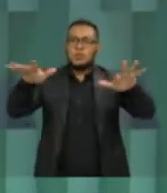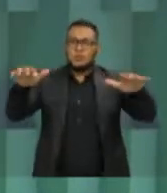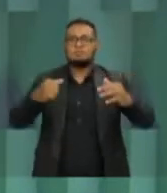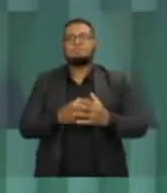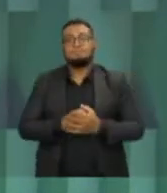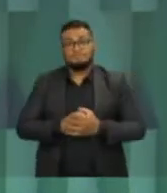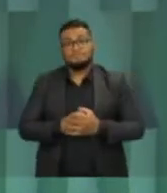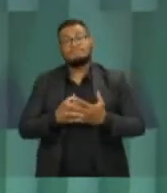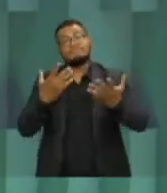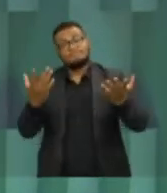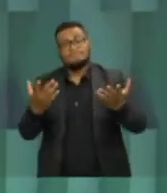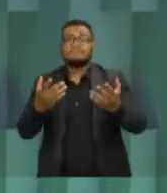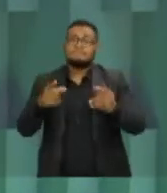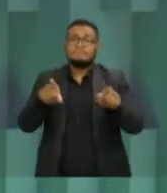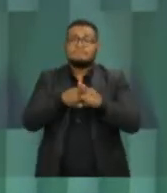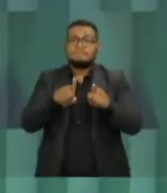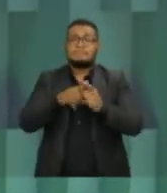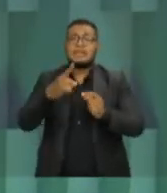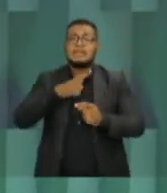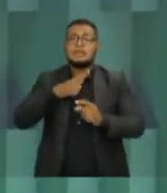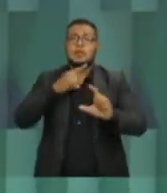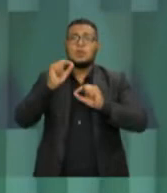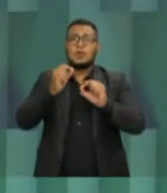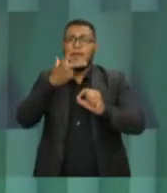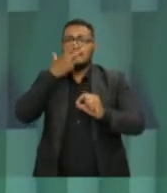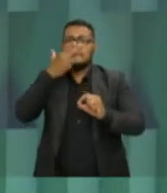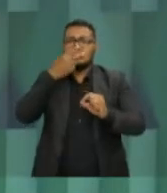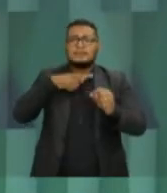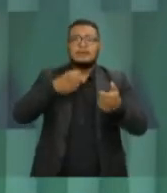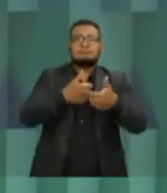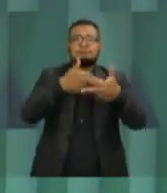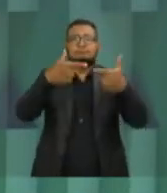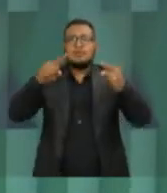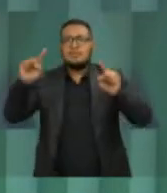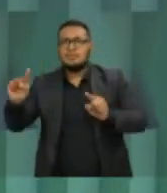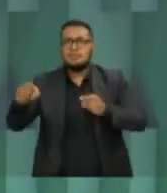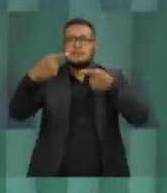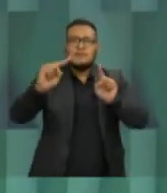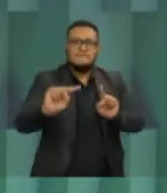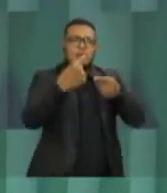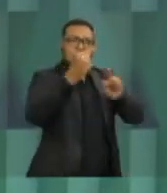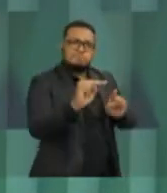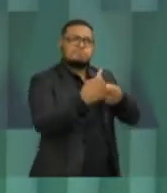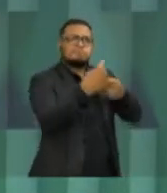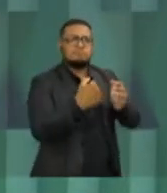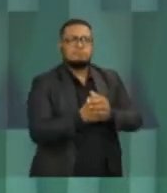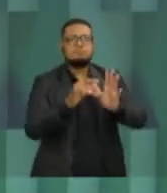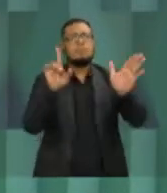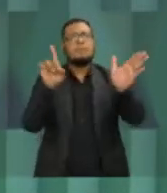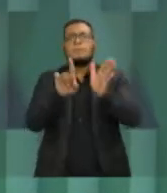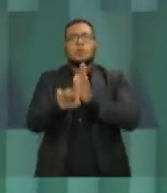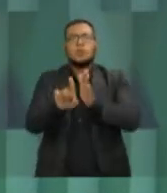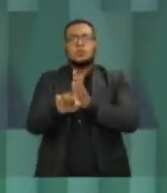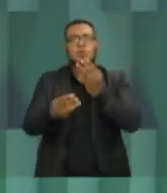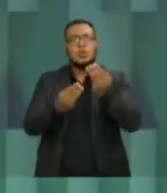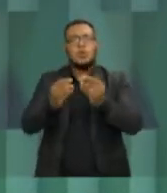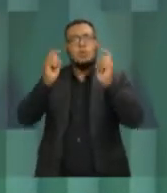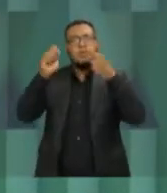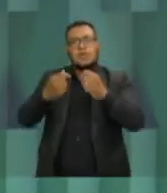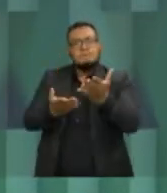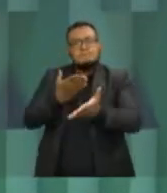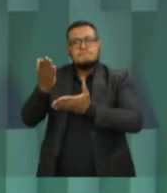Naturalmente, nós temos grandes e novos desafios. A minha pergunta é simples. Como construir justiça social